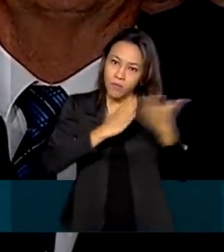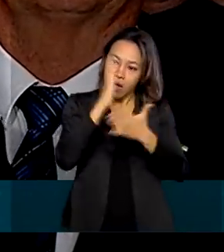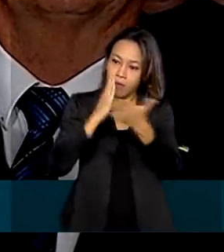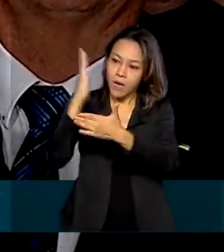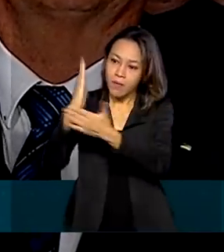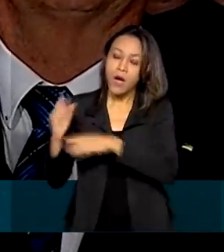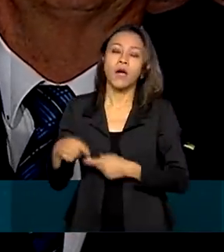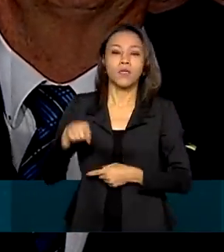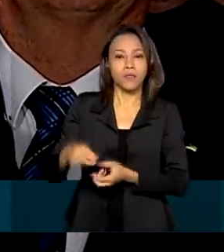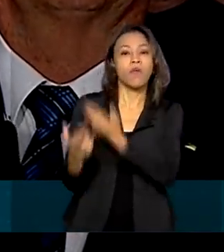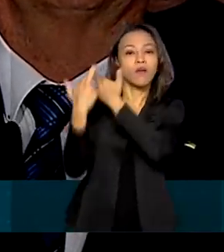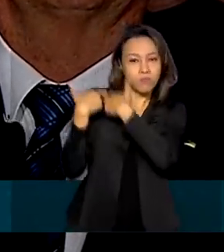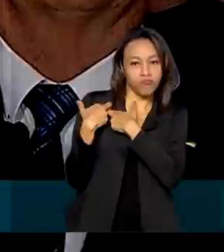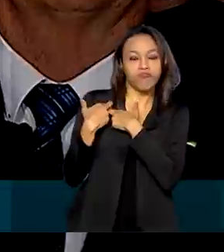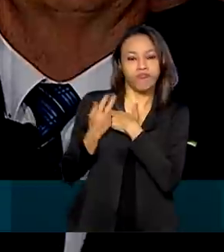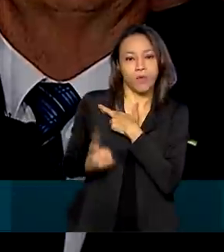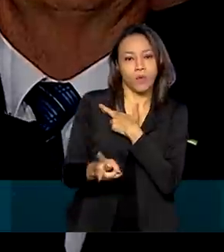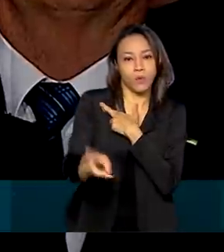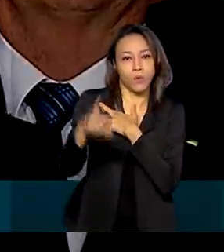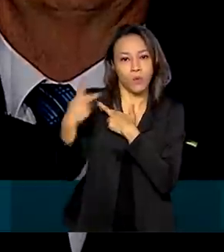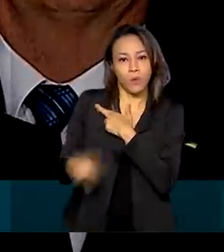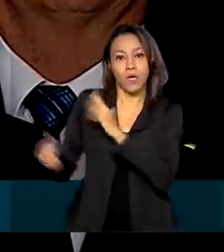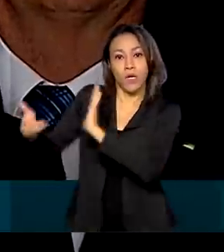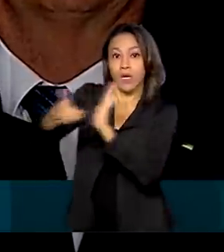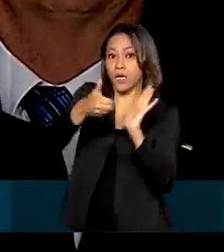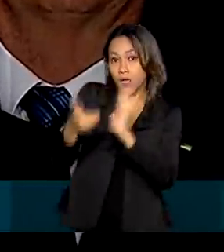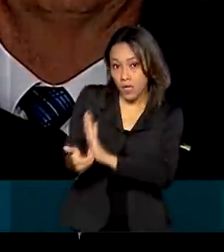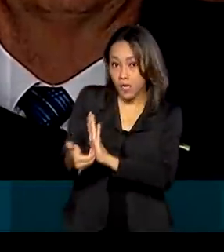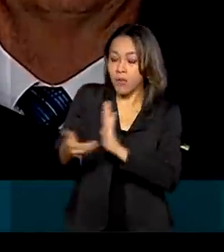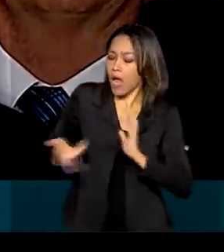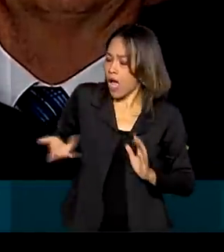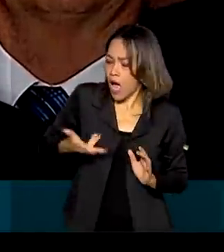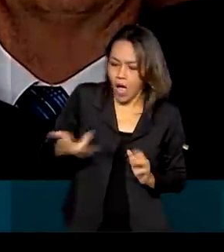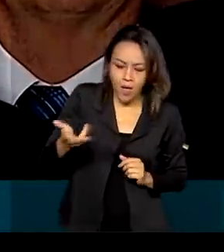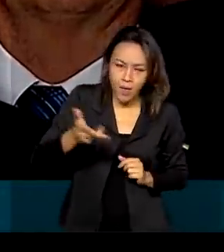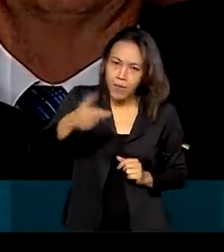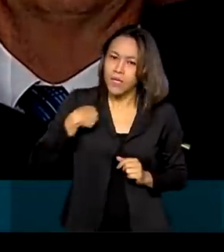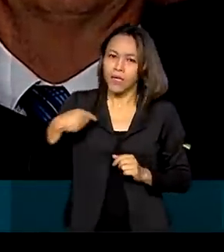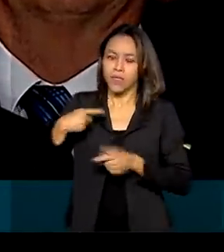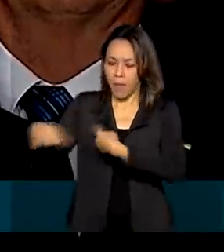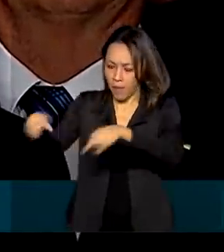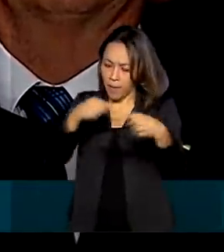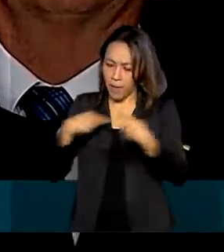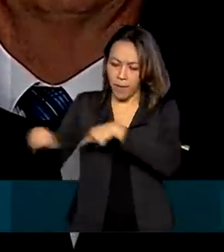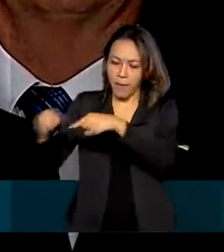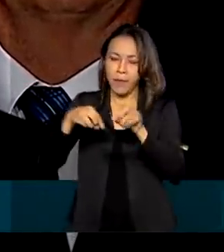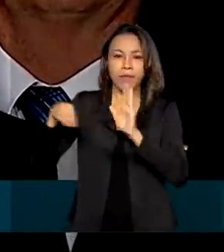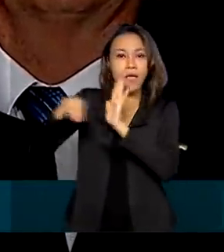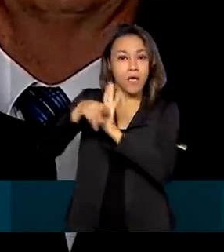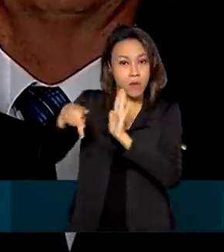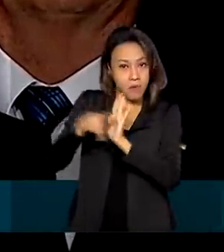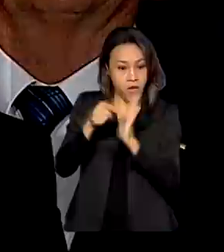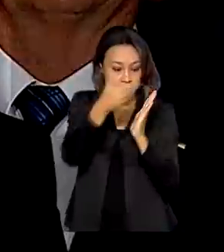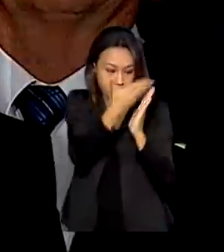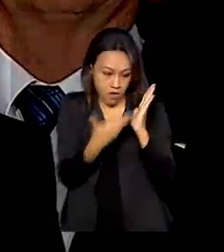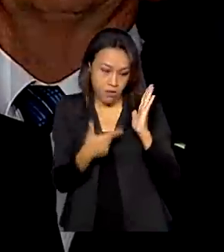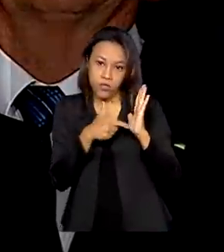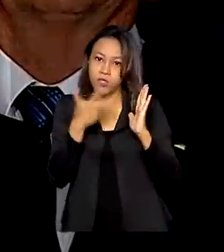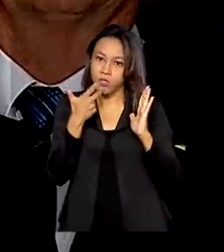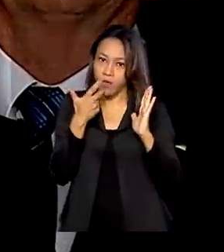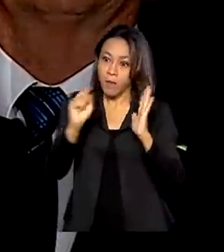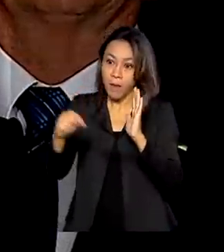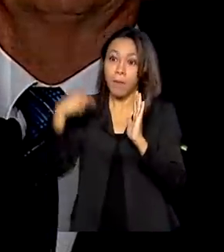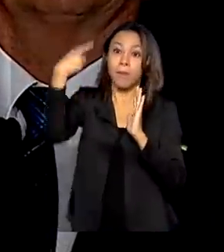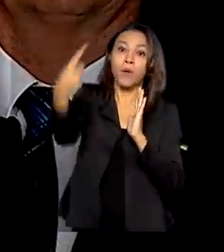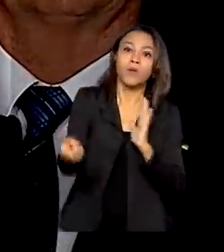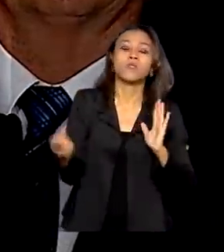cumprirá o seu papel e a Câmara iniciará com muita rapidez a discussão dessa medida provisória, já com pauta para a